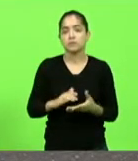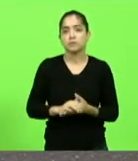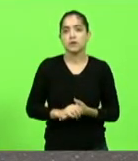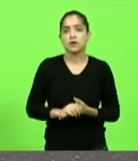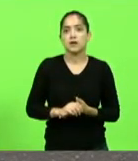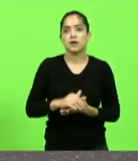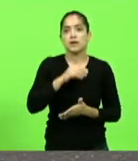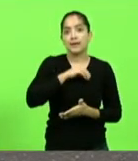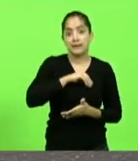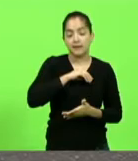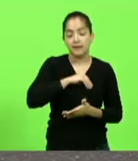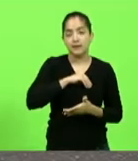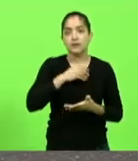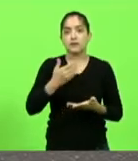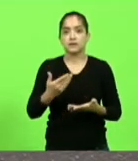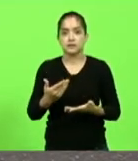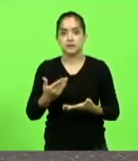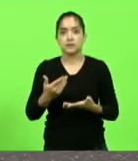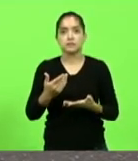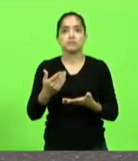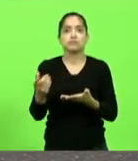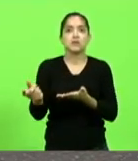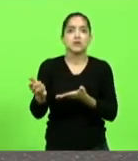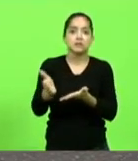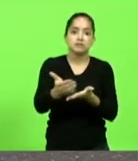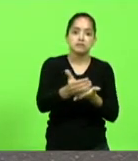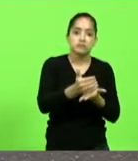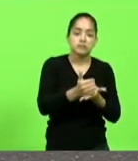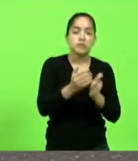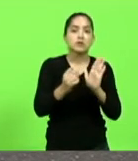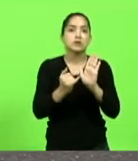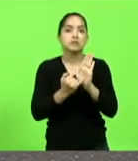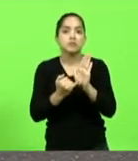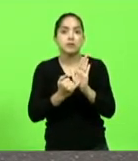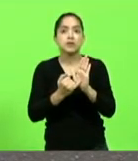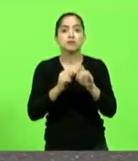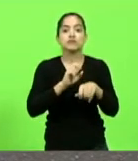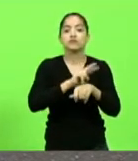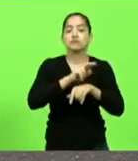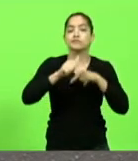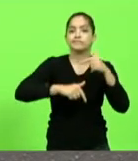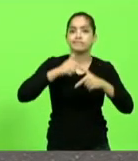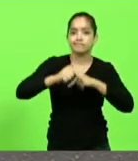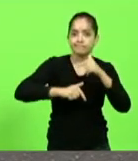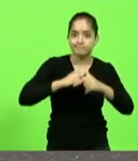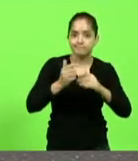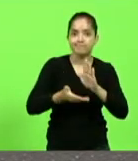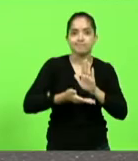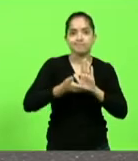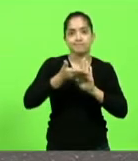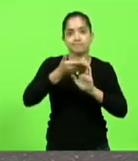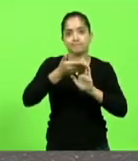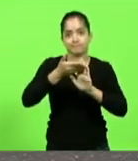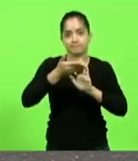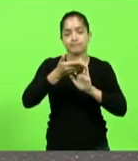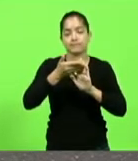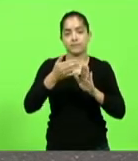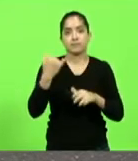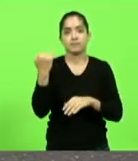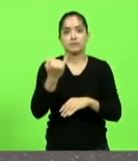renda de receita de empregos extremamente